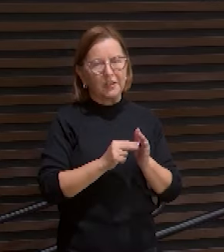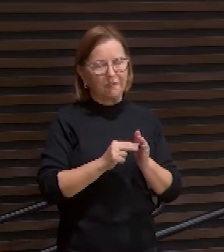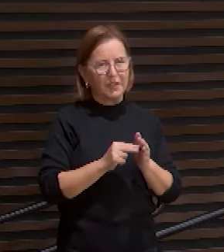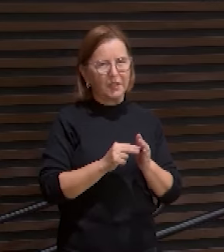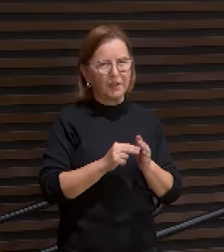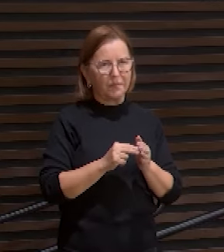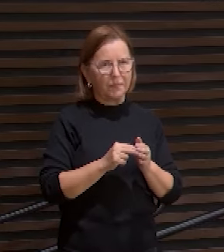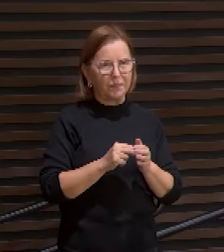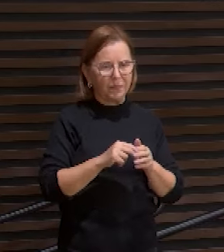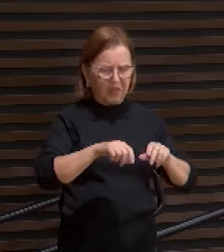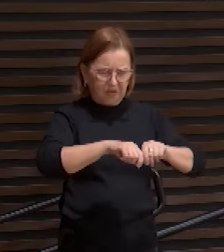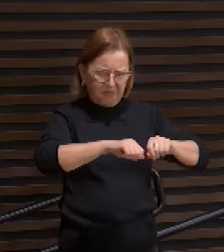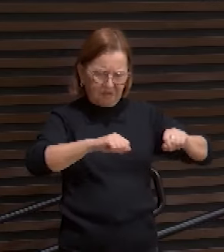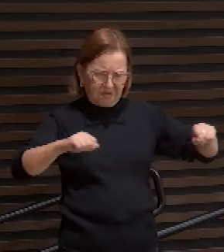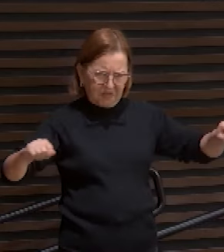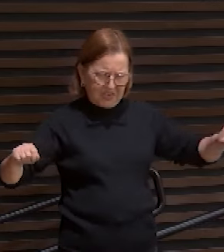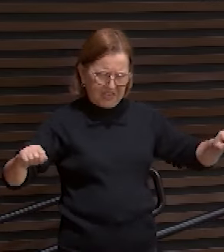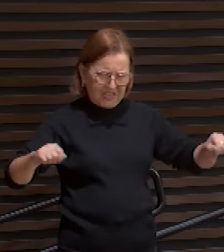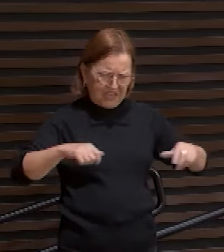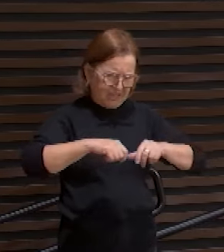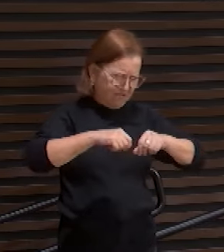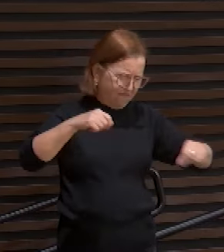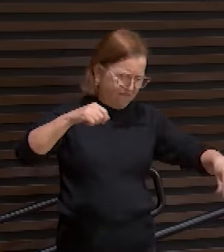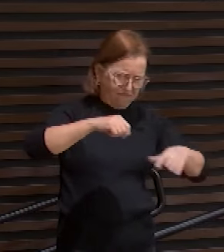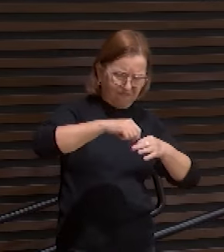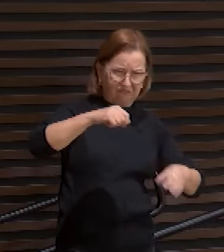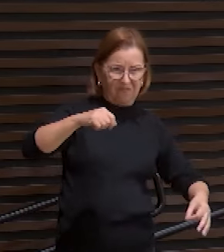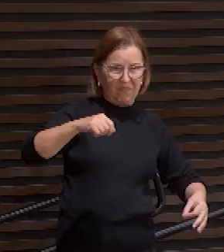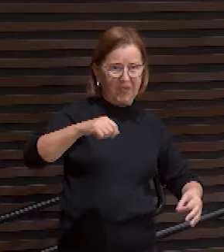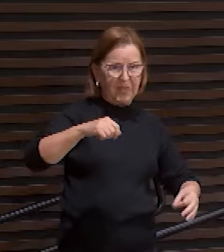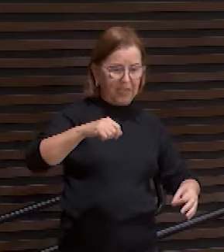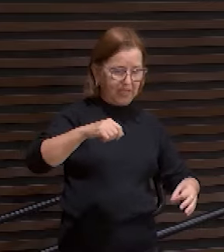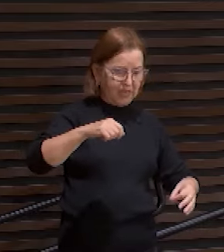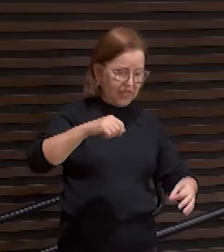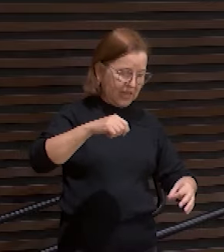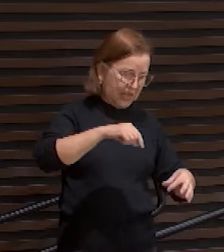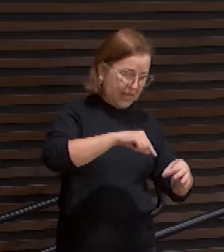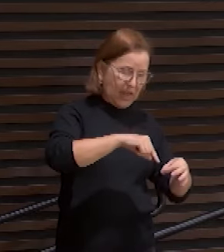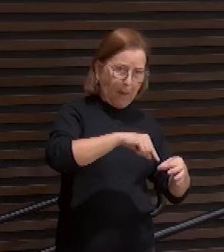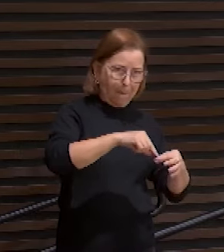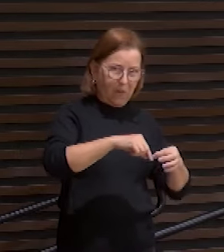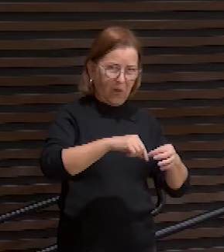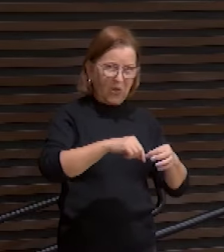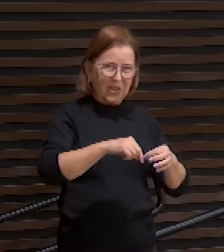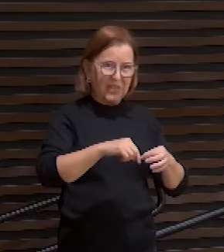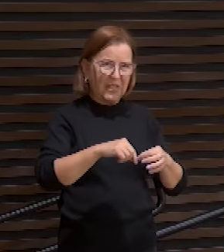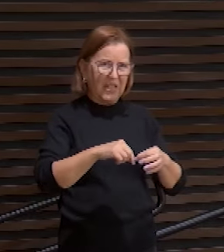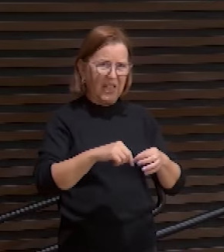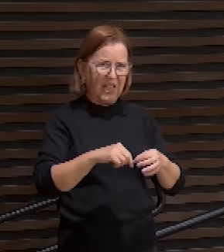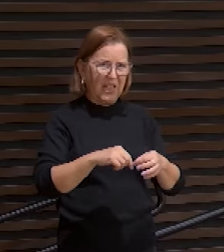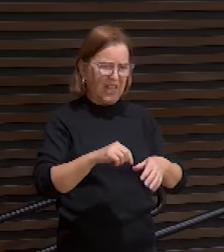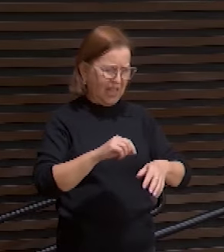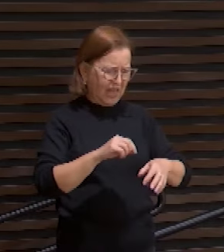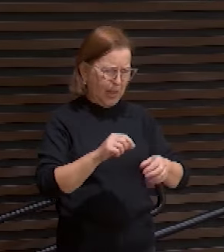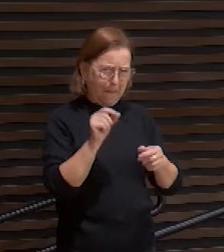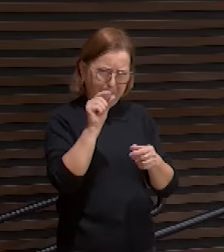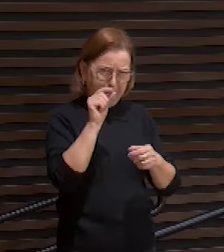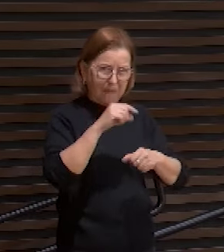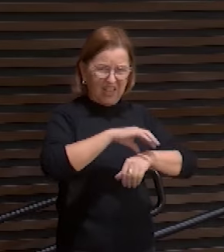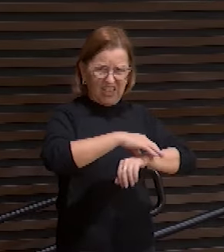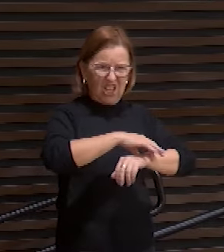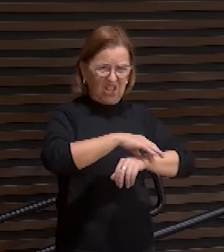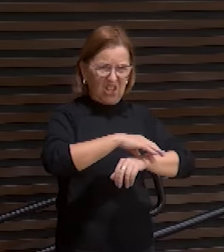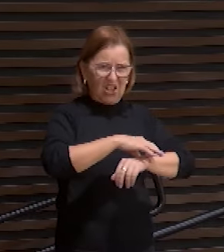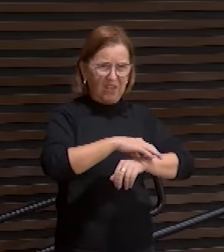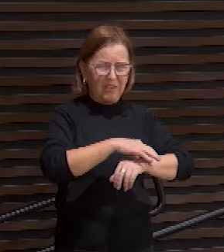de madeira com chicotes, com várias tiras de couro, e na ponta das tiras de couro, lascas de ossos, para